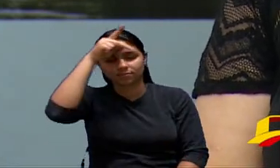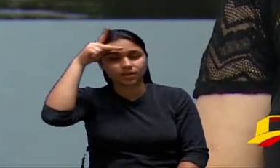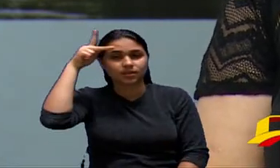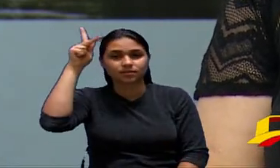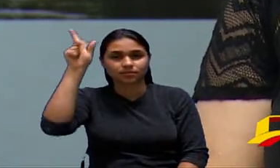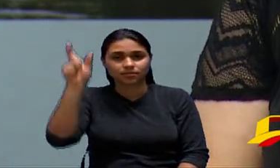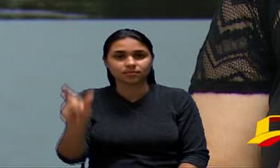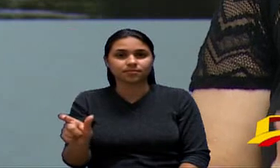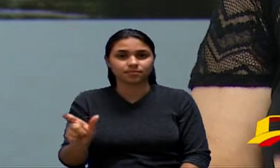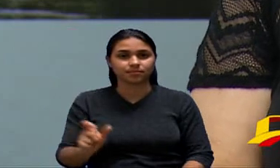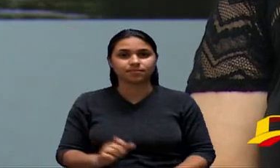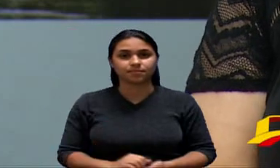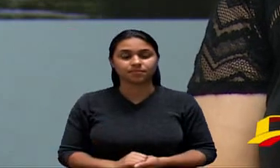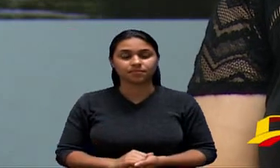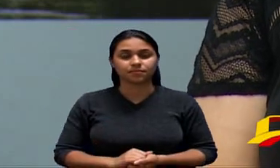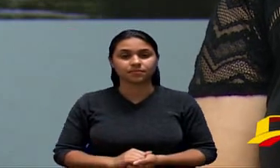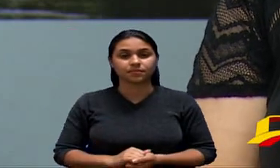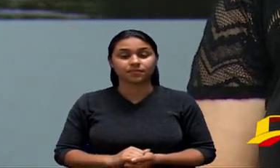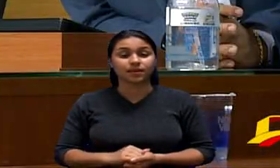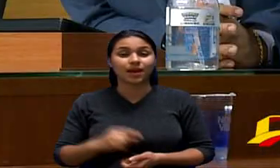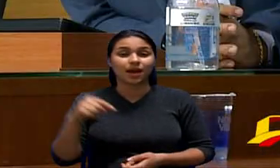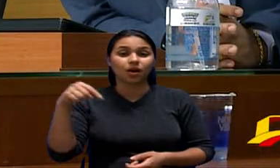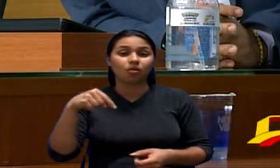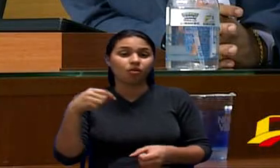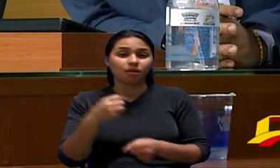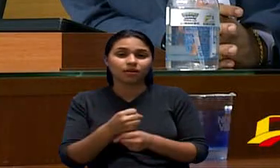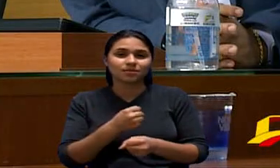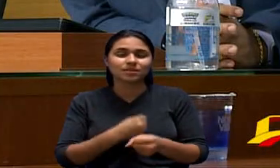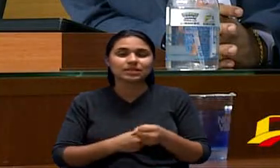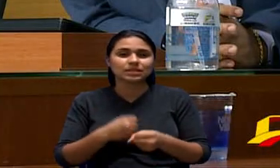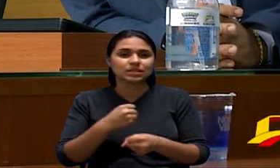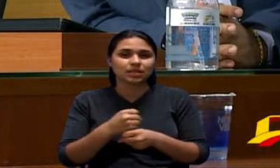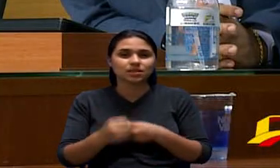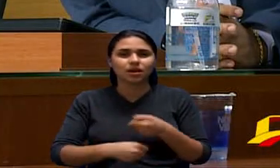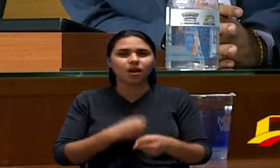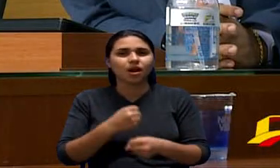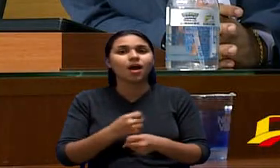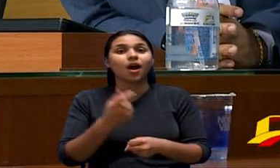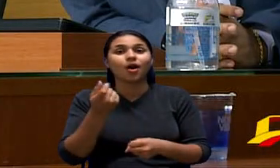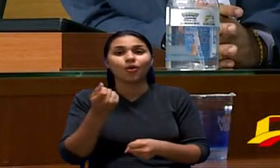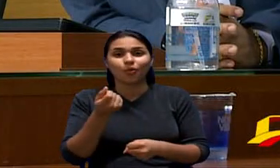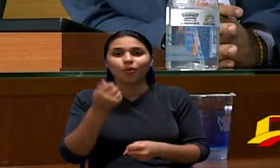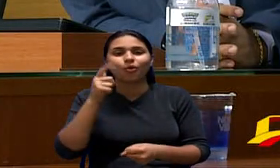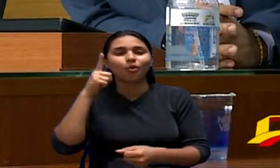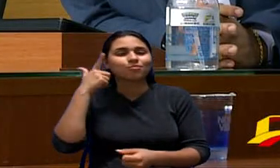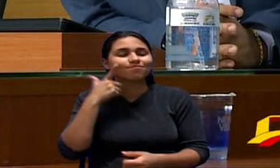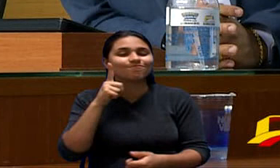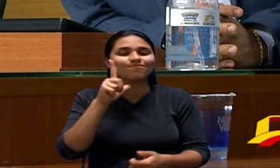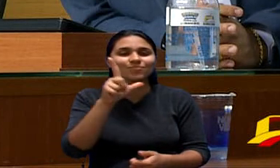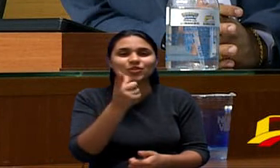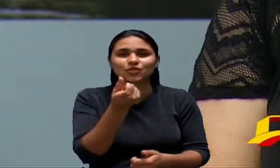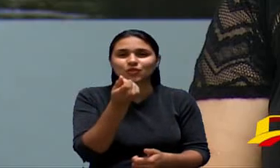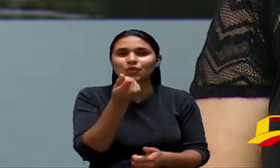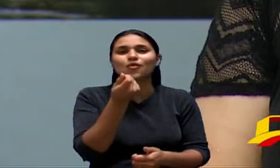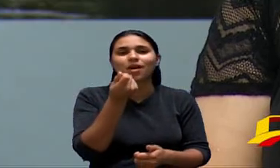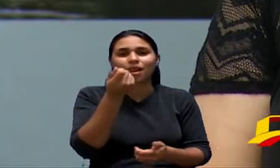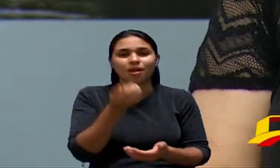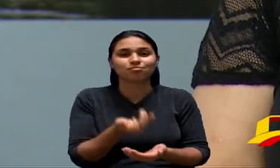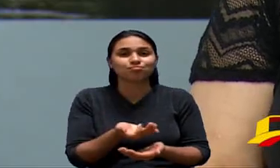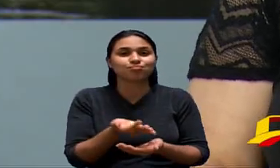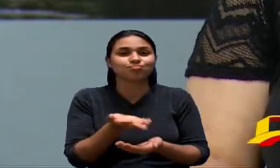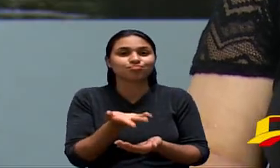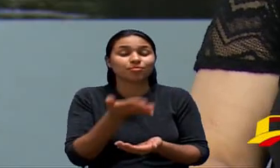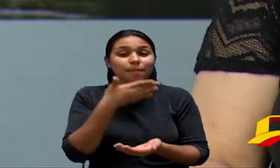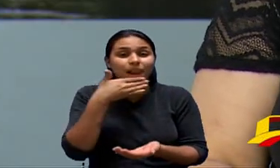benefícios esse ano também conseguimos um bom reajuste melhor até o ano passado